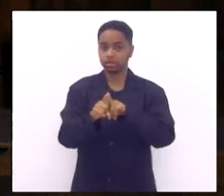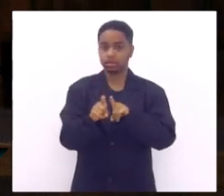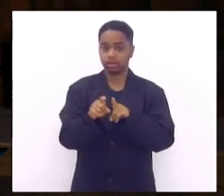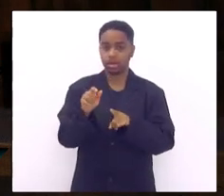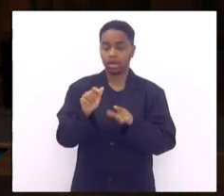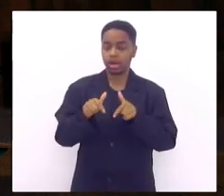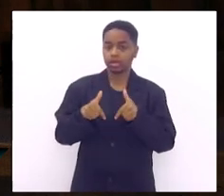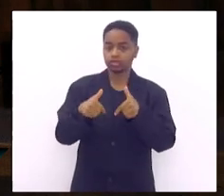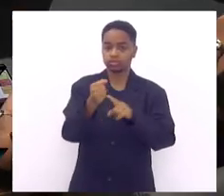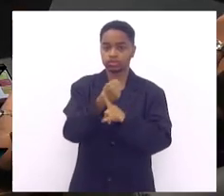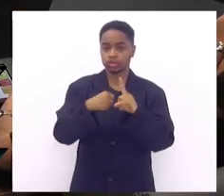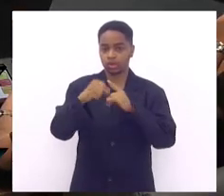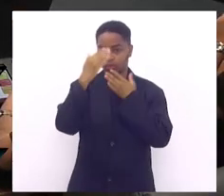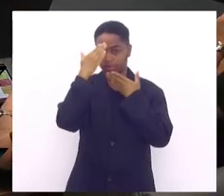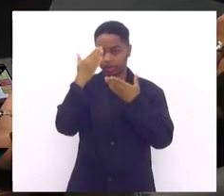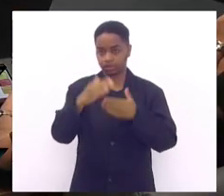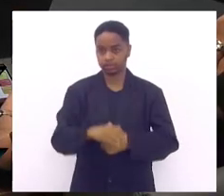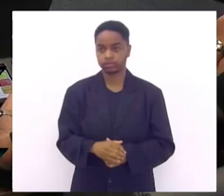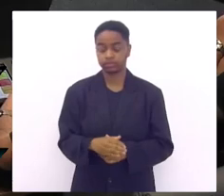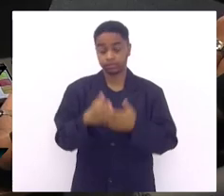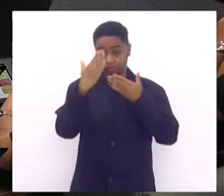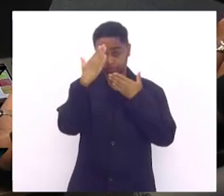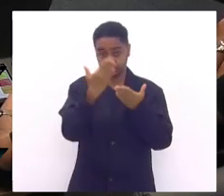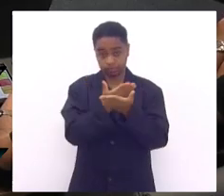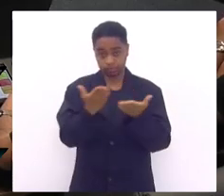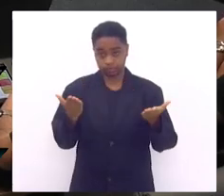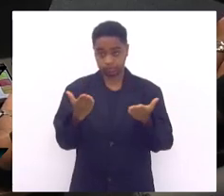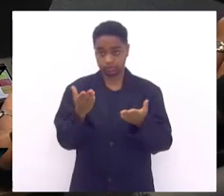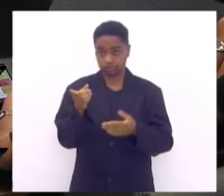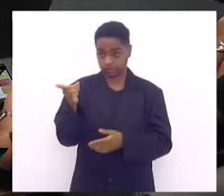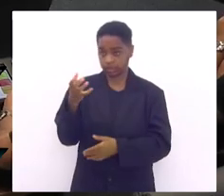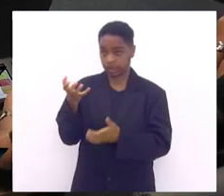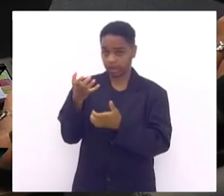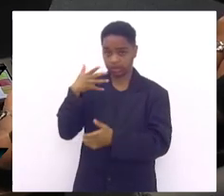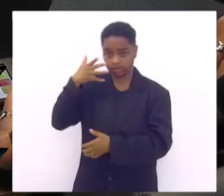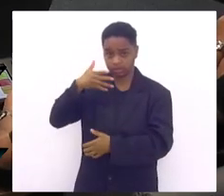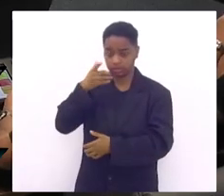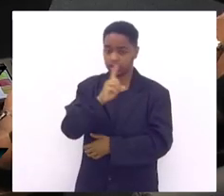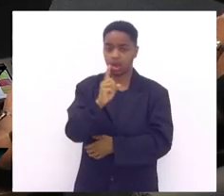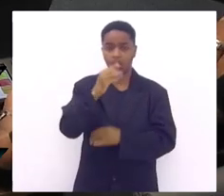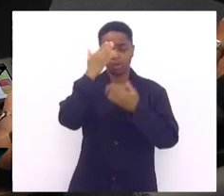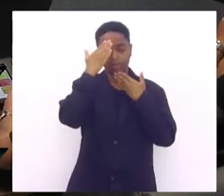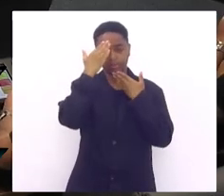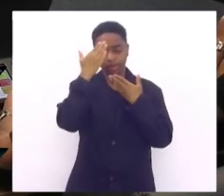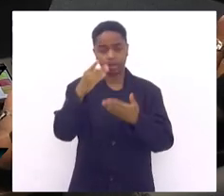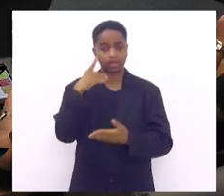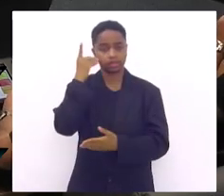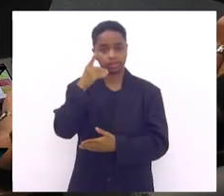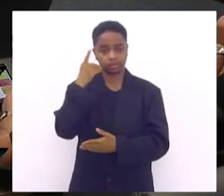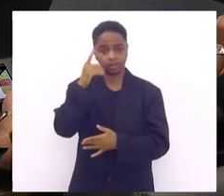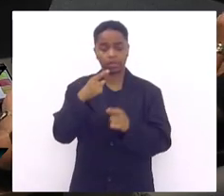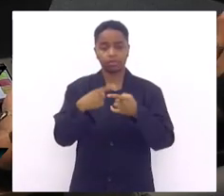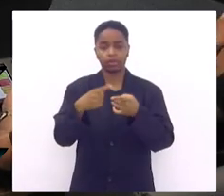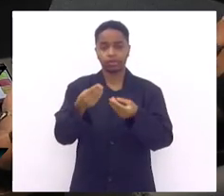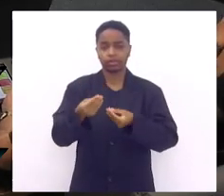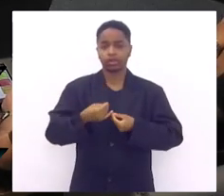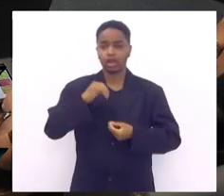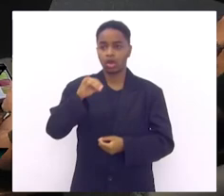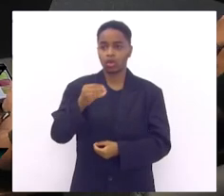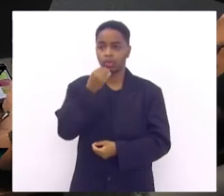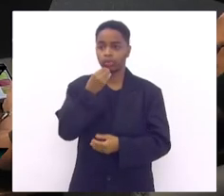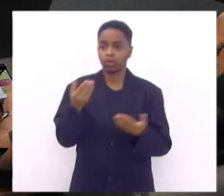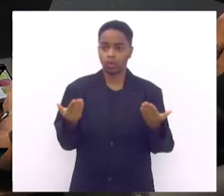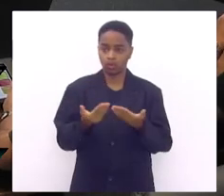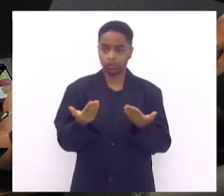sociais obrigado muito obrigado mais alguma palavra doutor muito obrigado deputado pela oportunidade desse